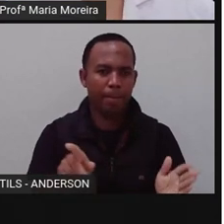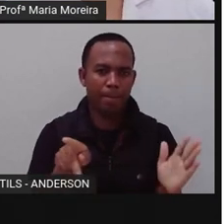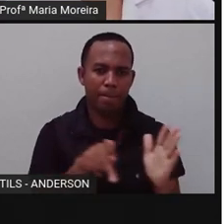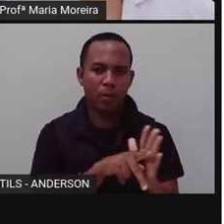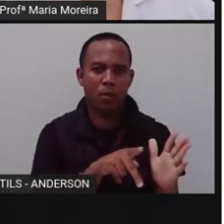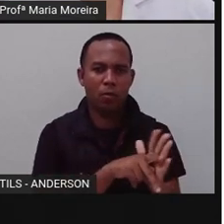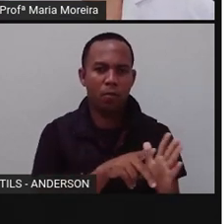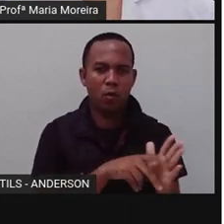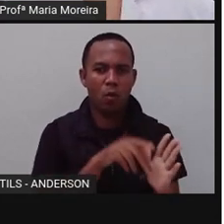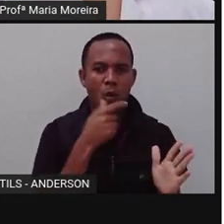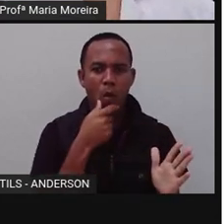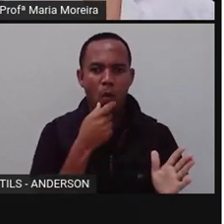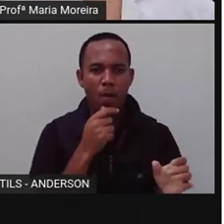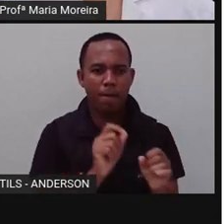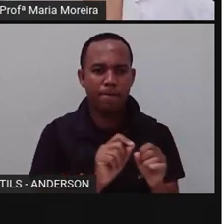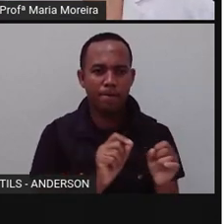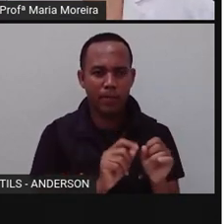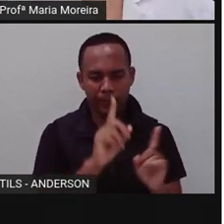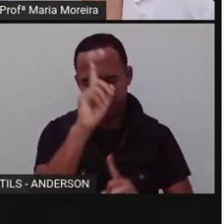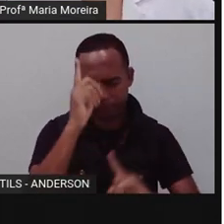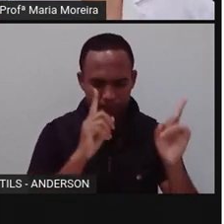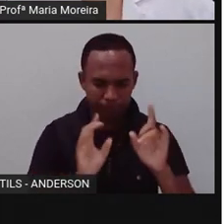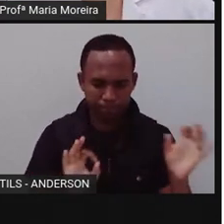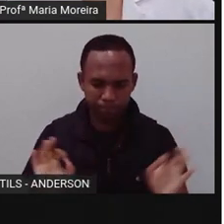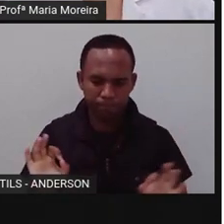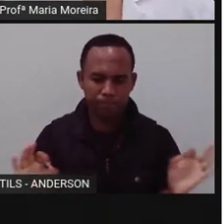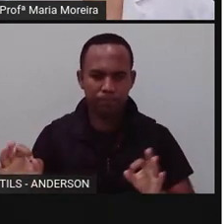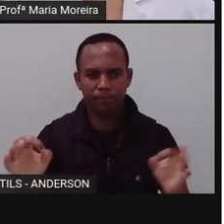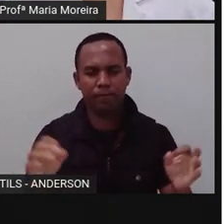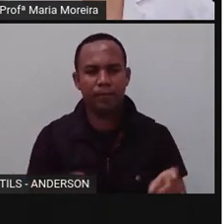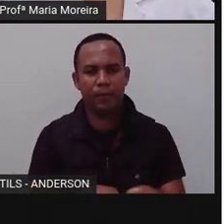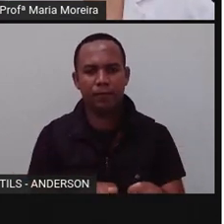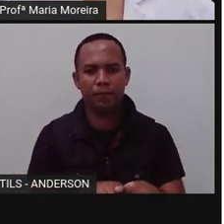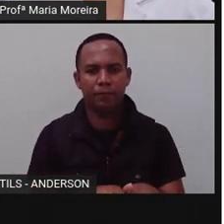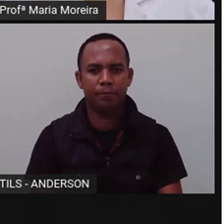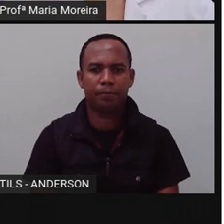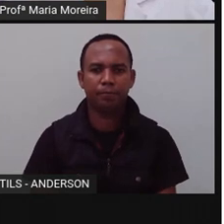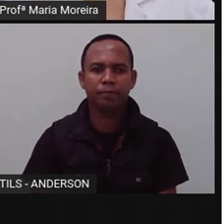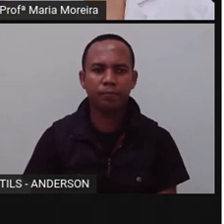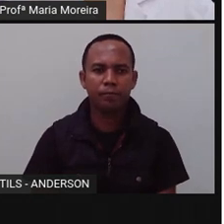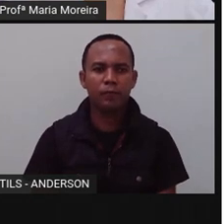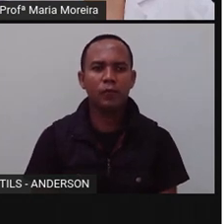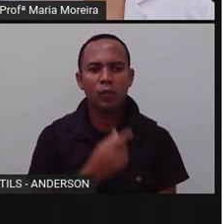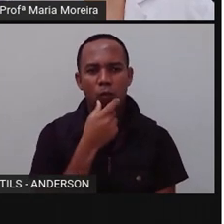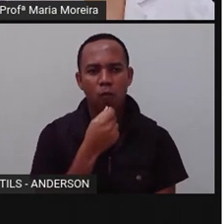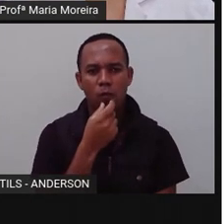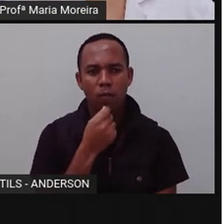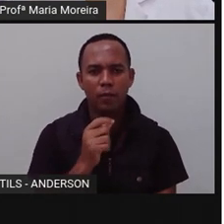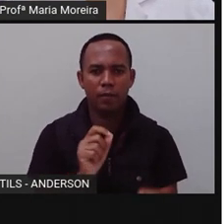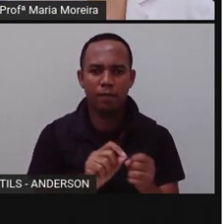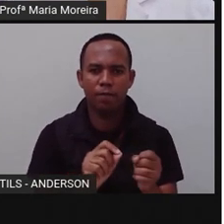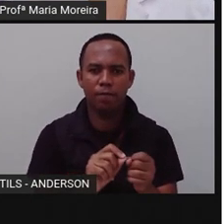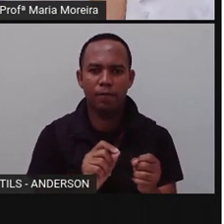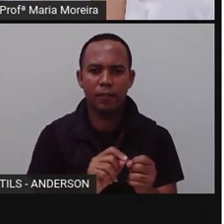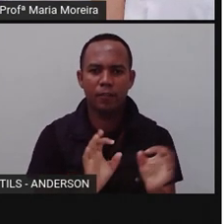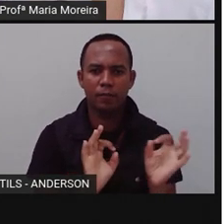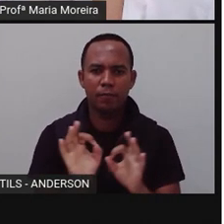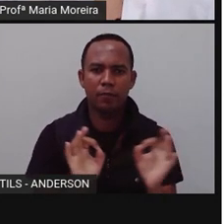Se assemelham muito ao natural, no entanto, são o quê? Artificiais, porque foi o homem que fez.